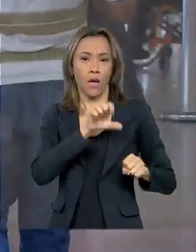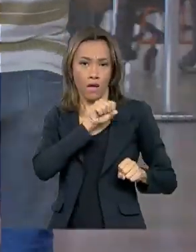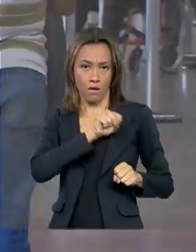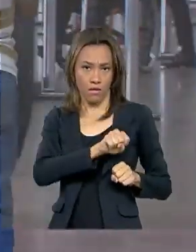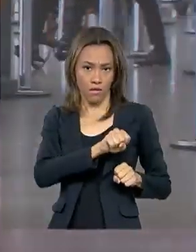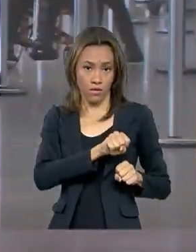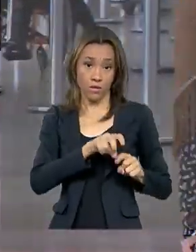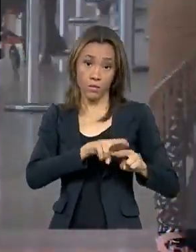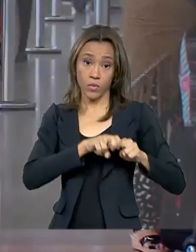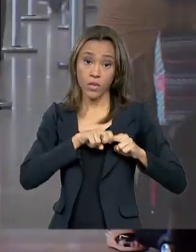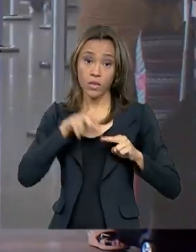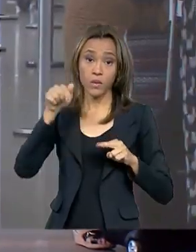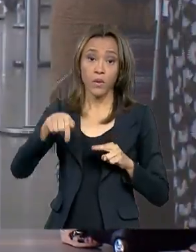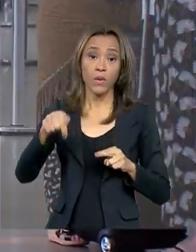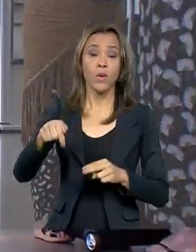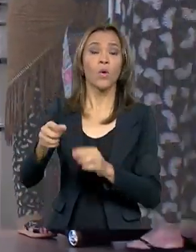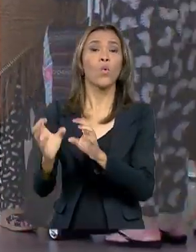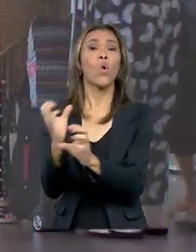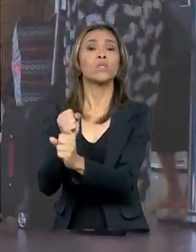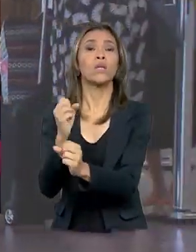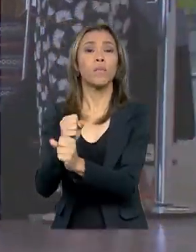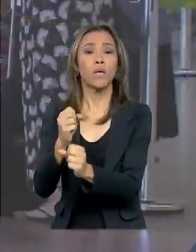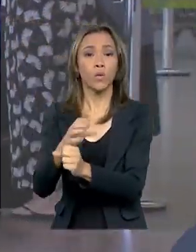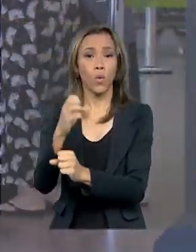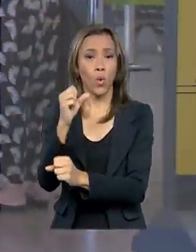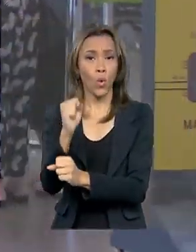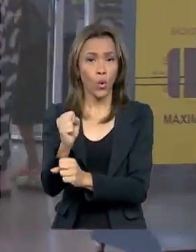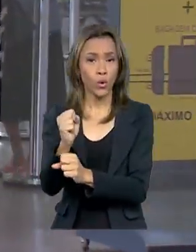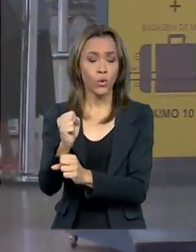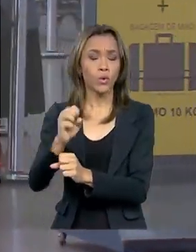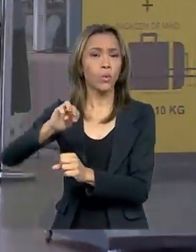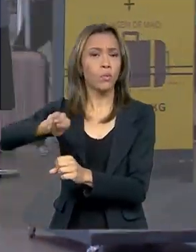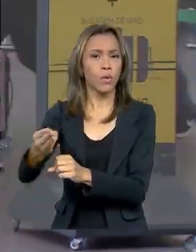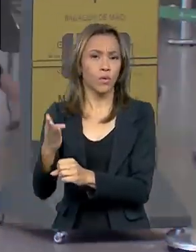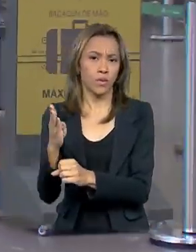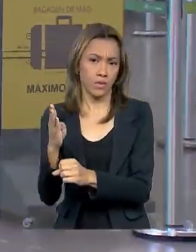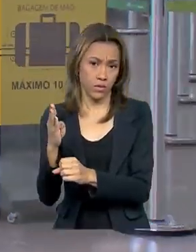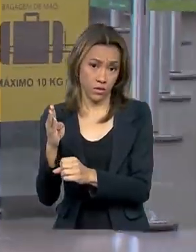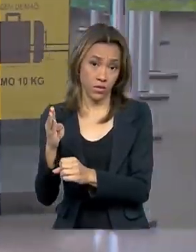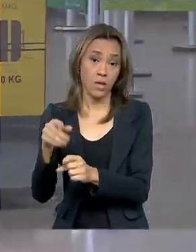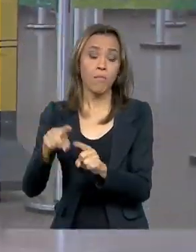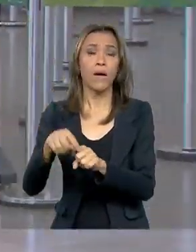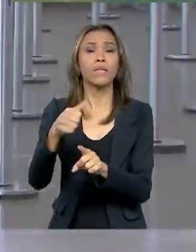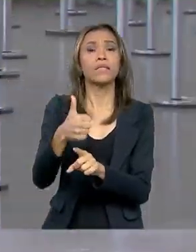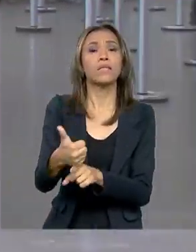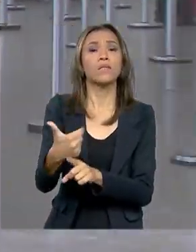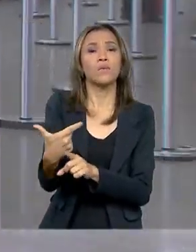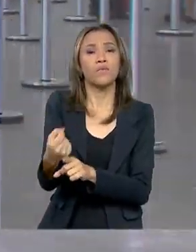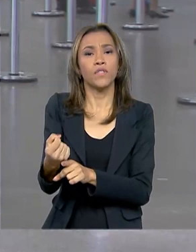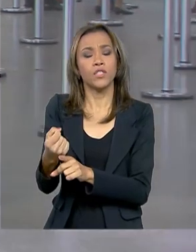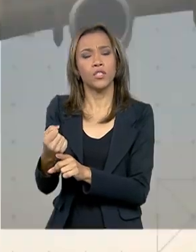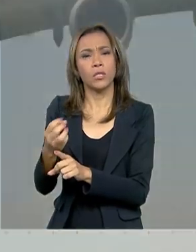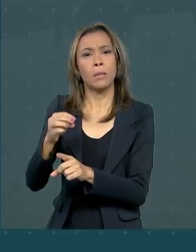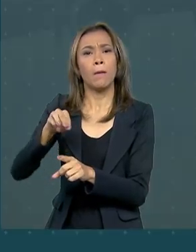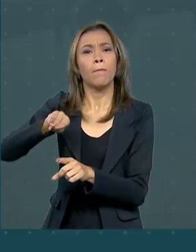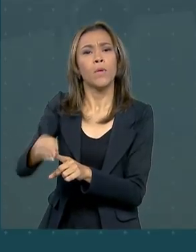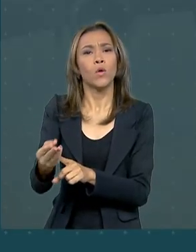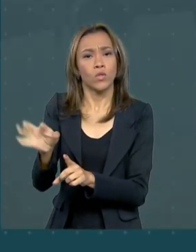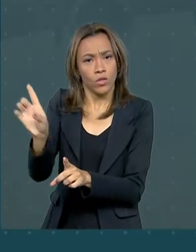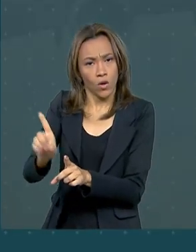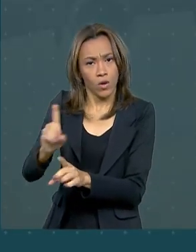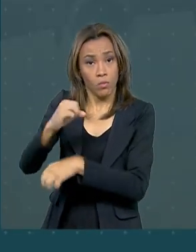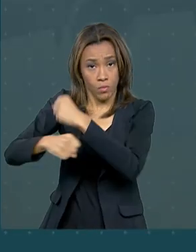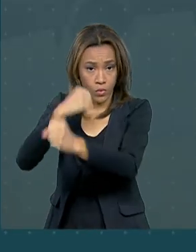o orçamento da Embratur passará de US$ 8 milhões para US 120 milhões por ano. A medida